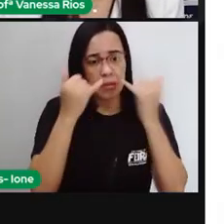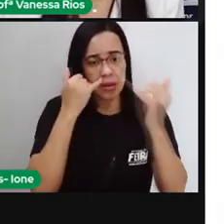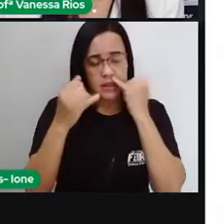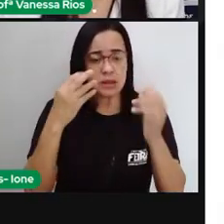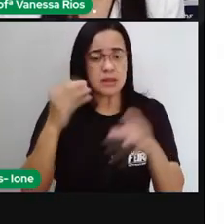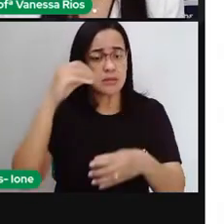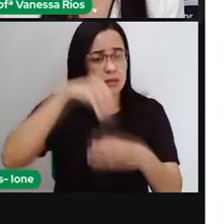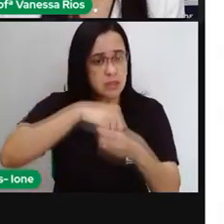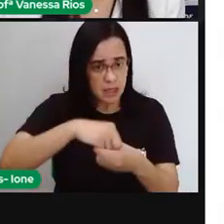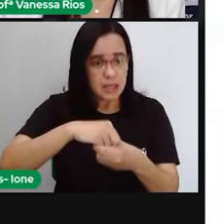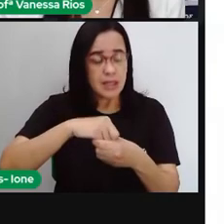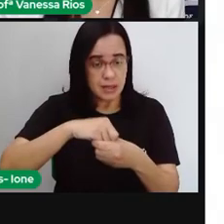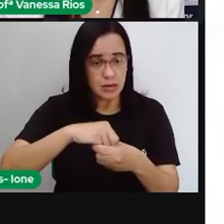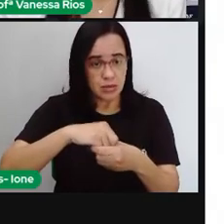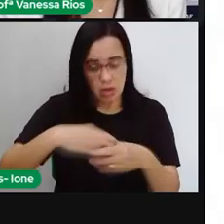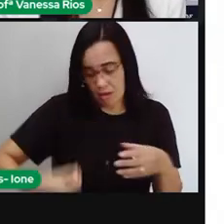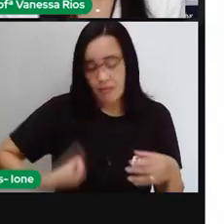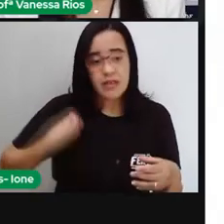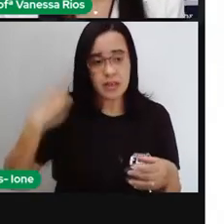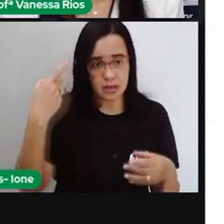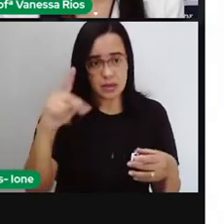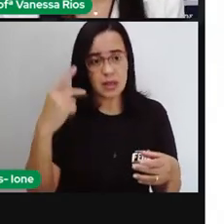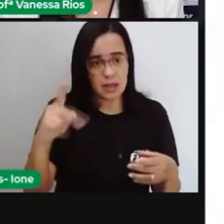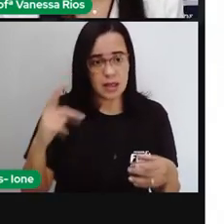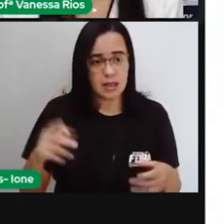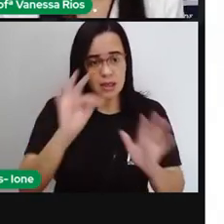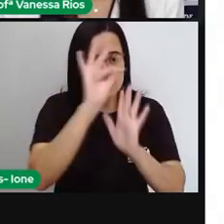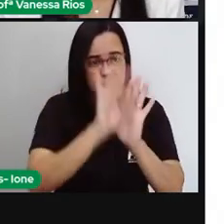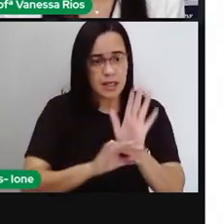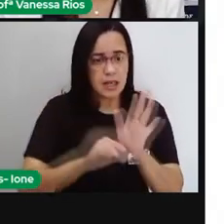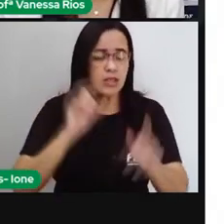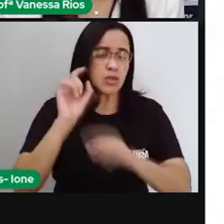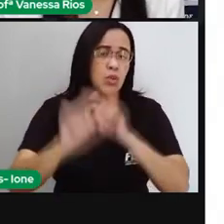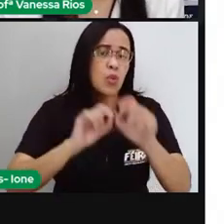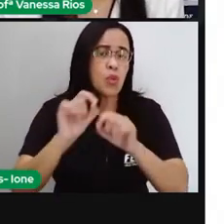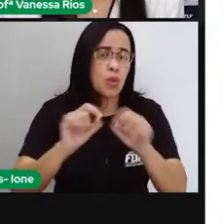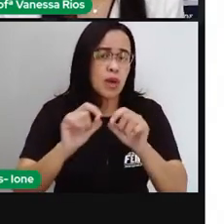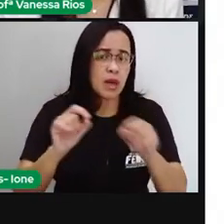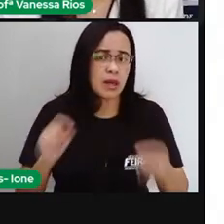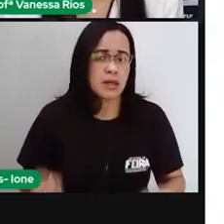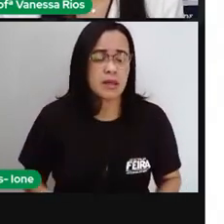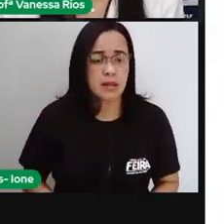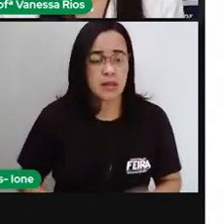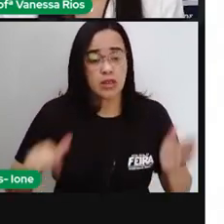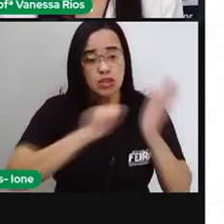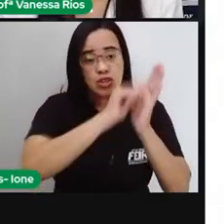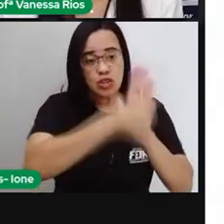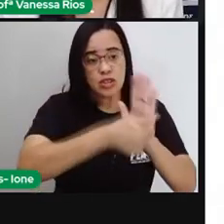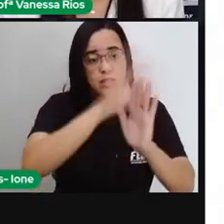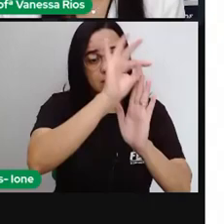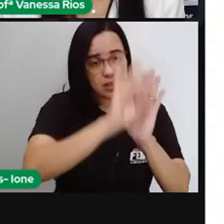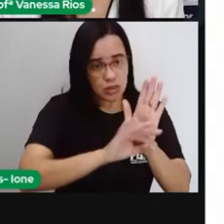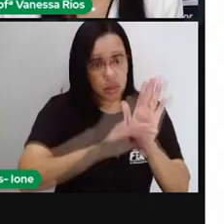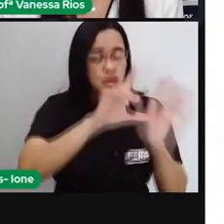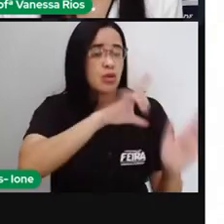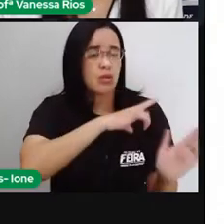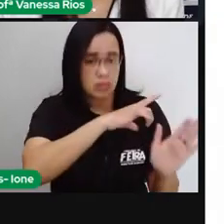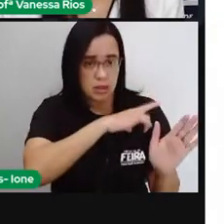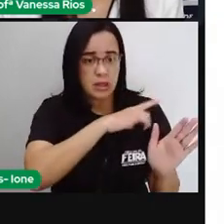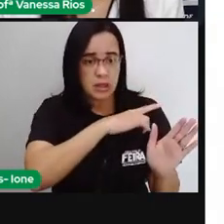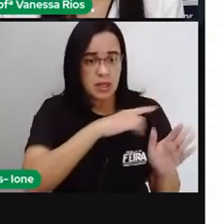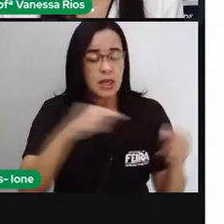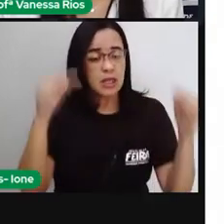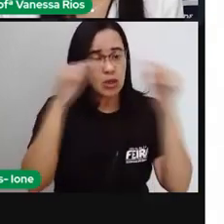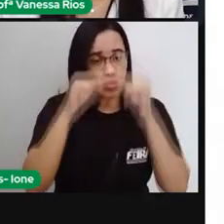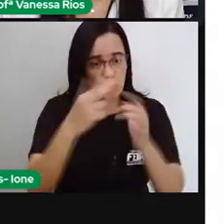vida. Aquele tipo de texto que a Pró mostrou ele se enquadra em um dos gêneros textuais que existem aí no mundo da escrita